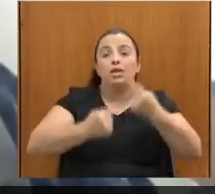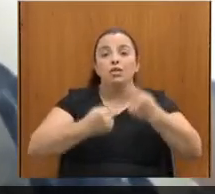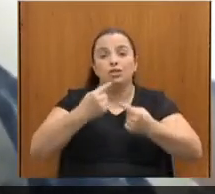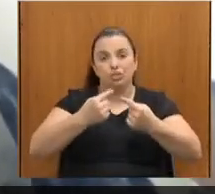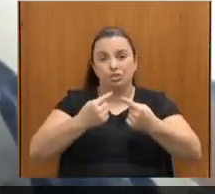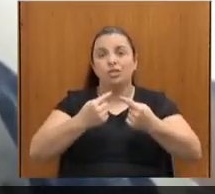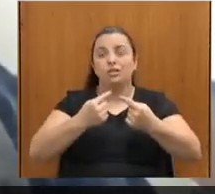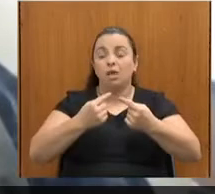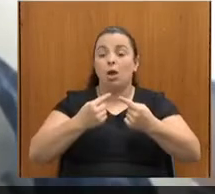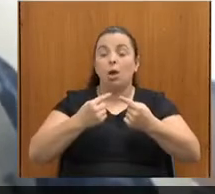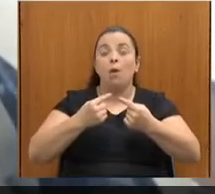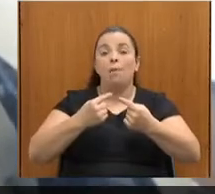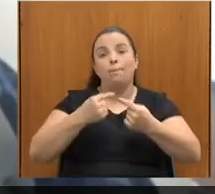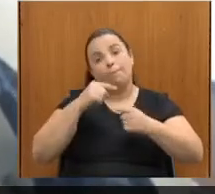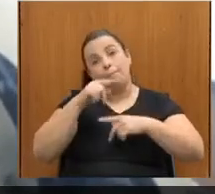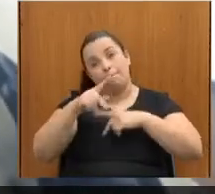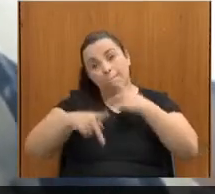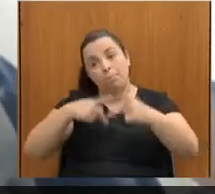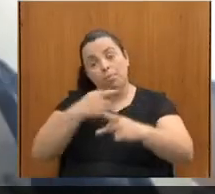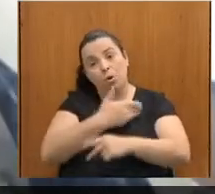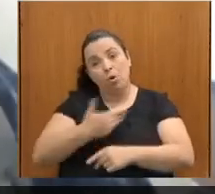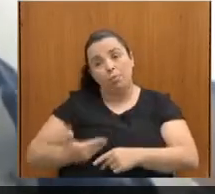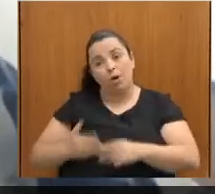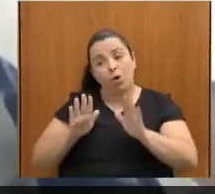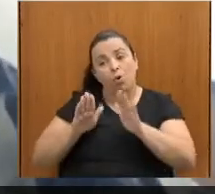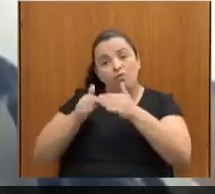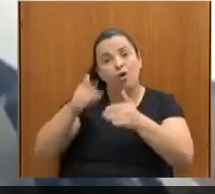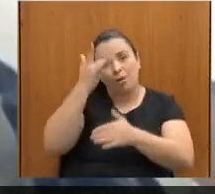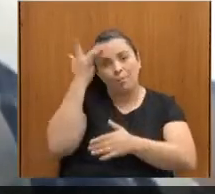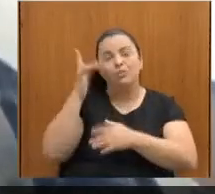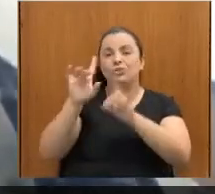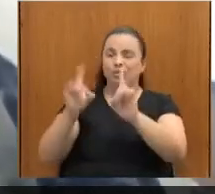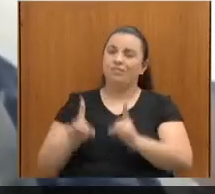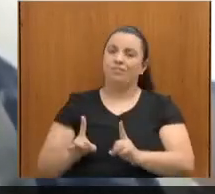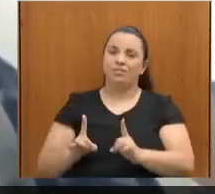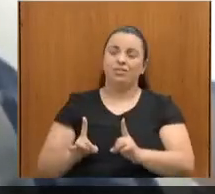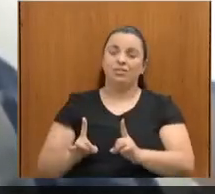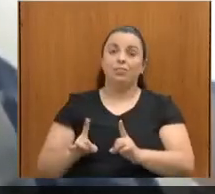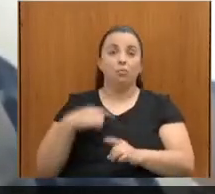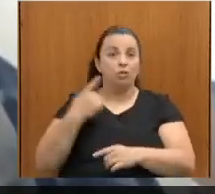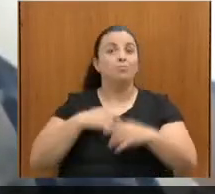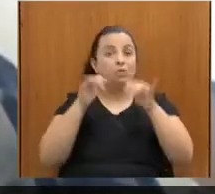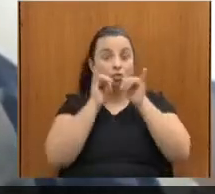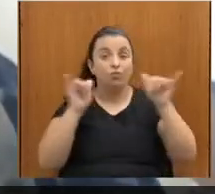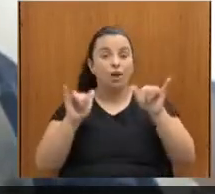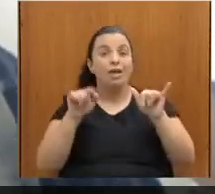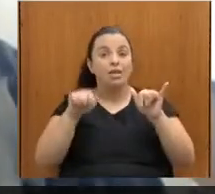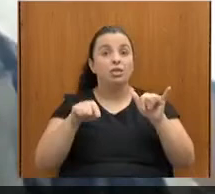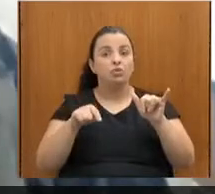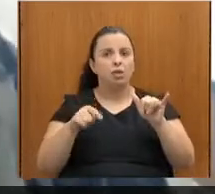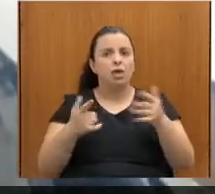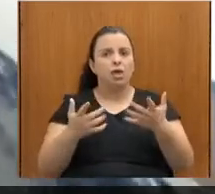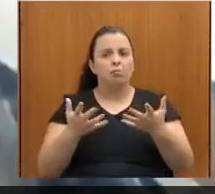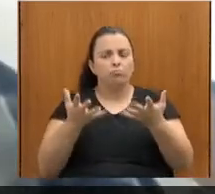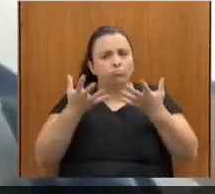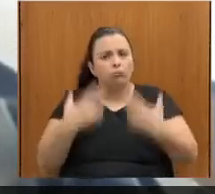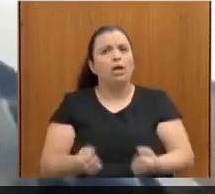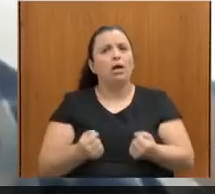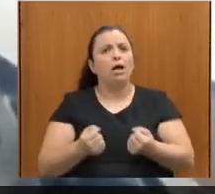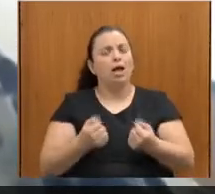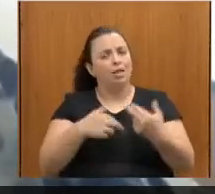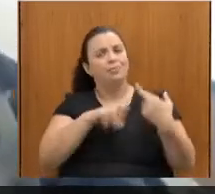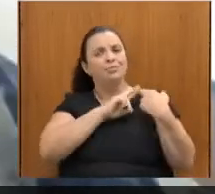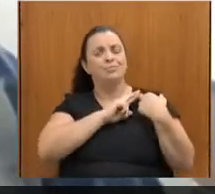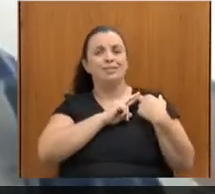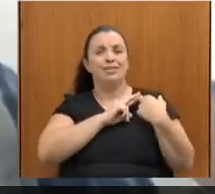Então, a gente tem que divulgar esse conhecimento, se apoderar disso e que a gente sai de Conselho,